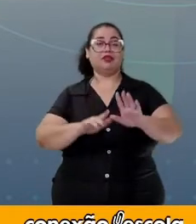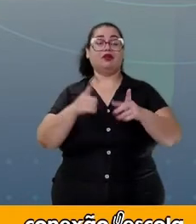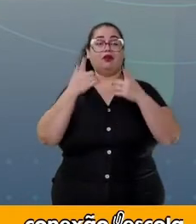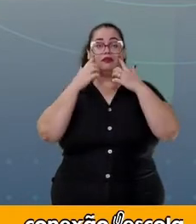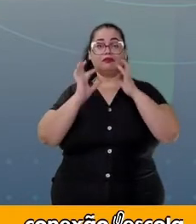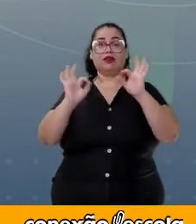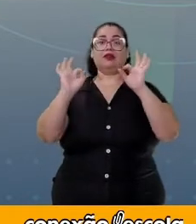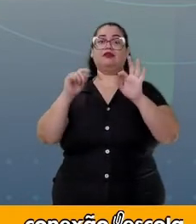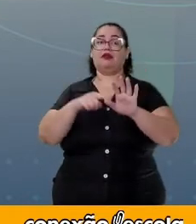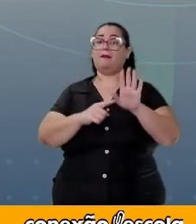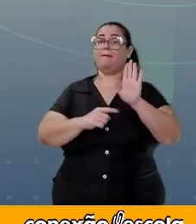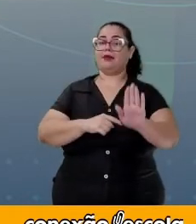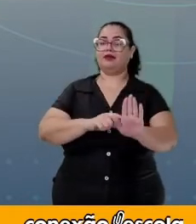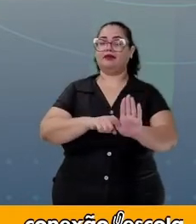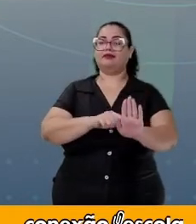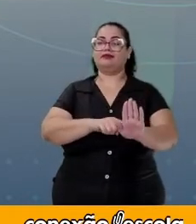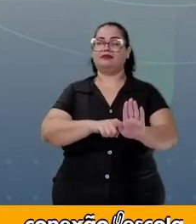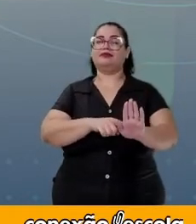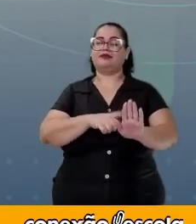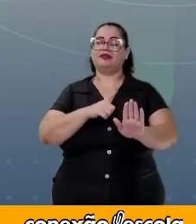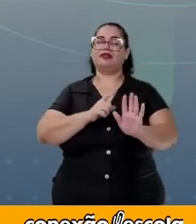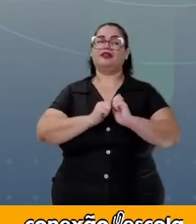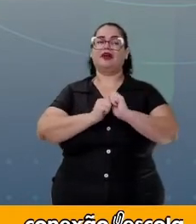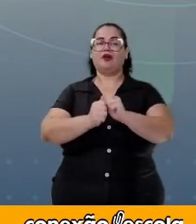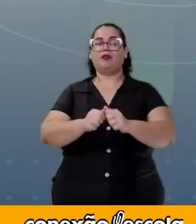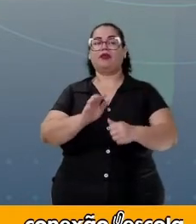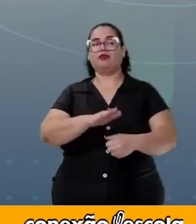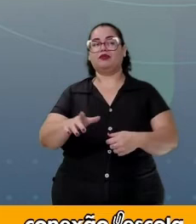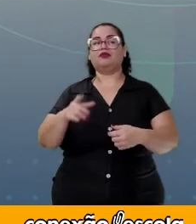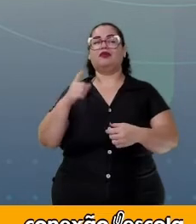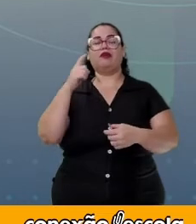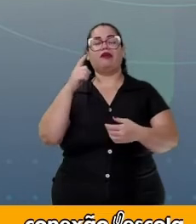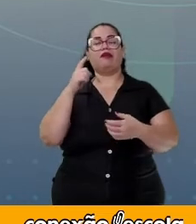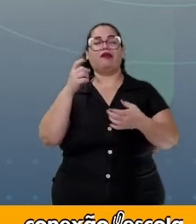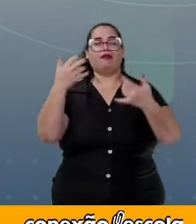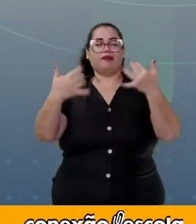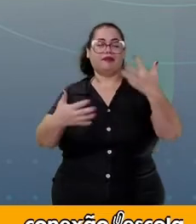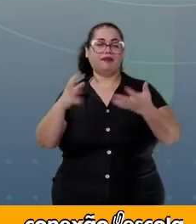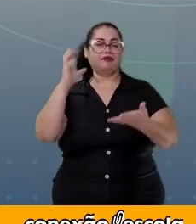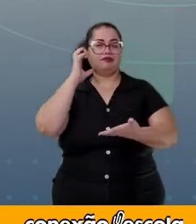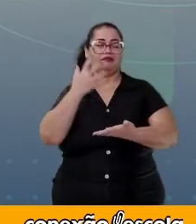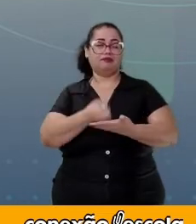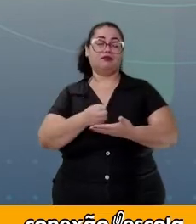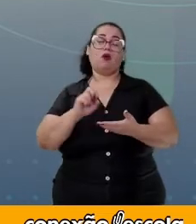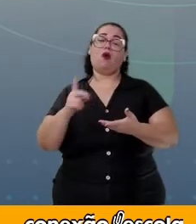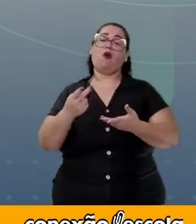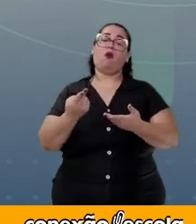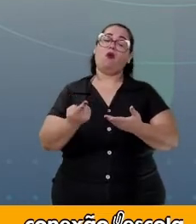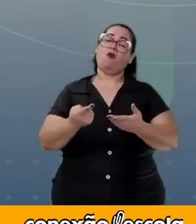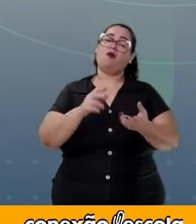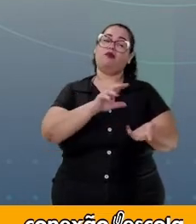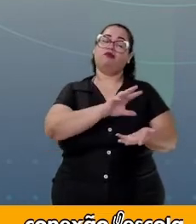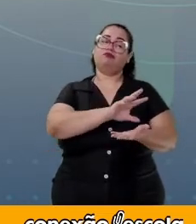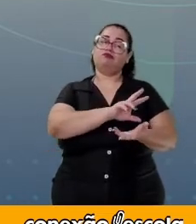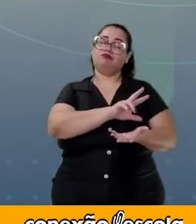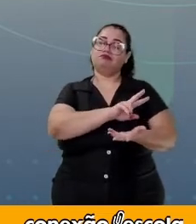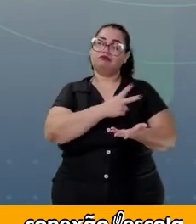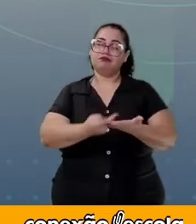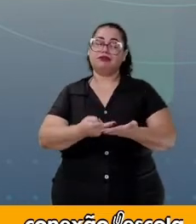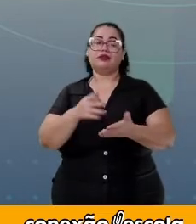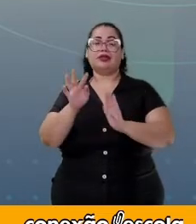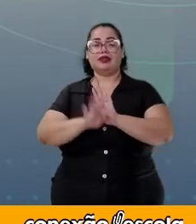ele chama a atenção de quem está acompanhando ali o podcast, ou no caso a transcrição do texto, para uma informação